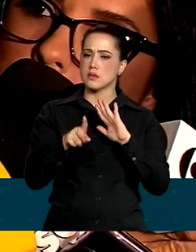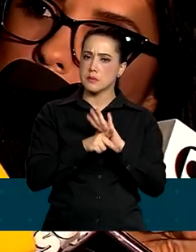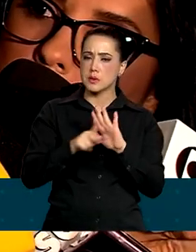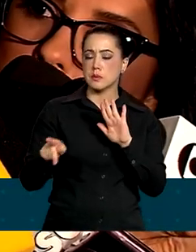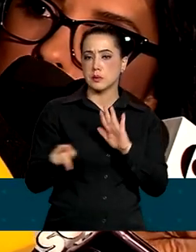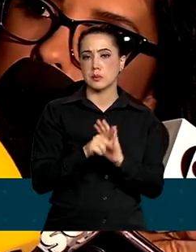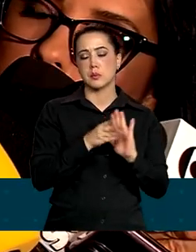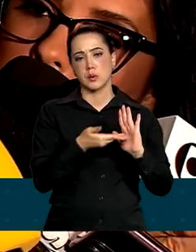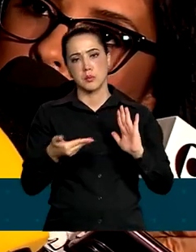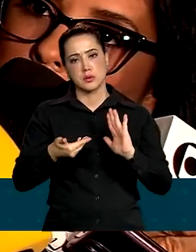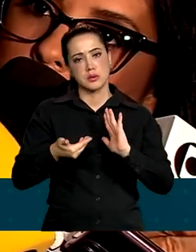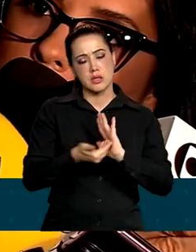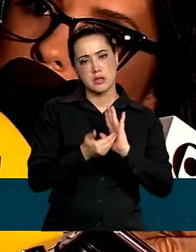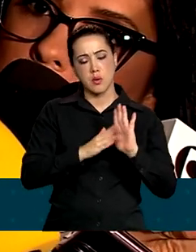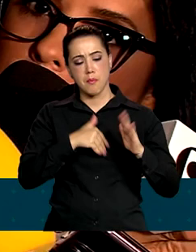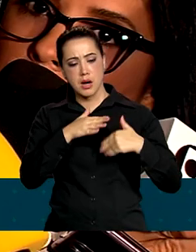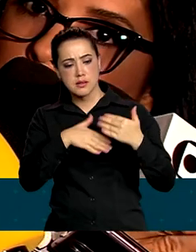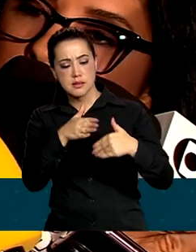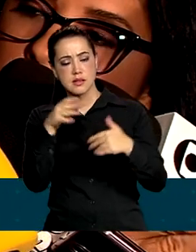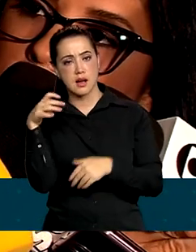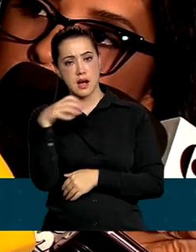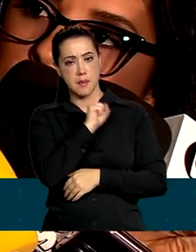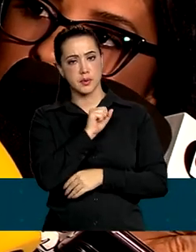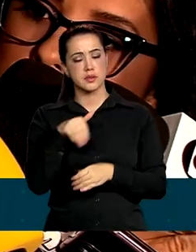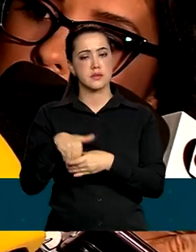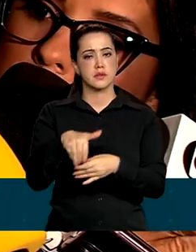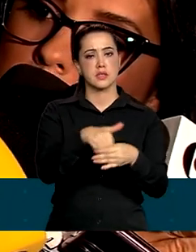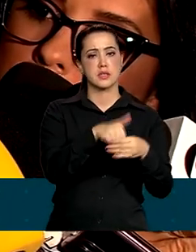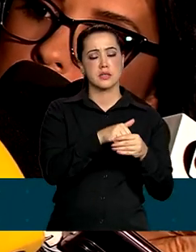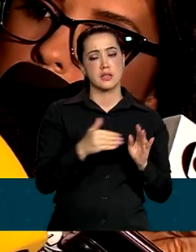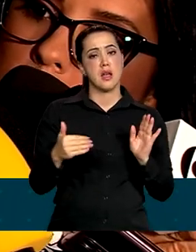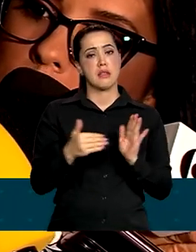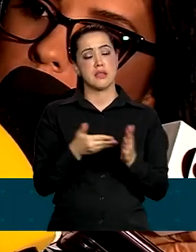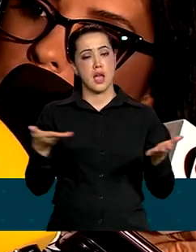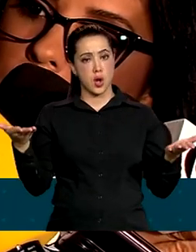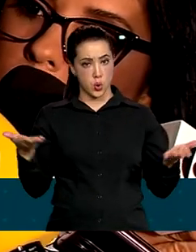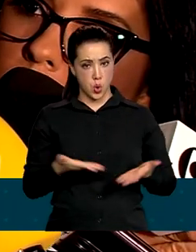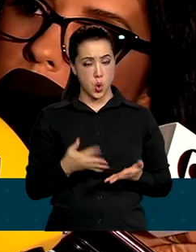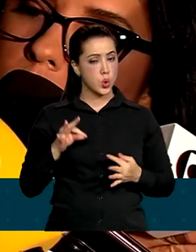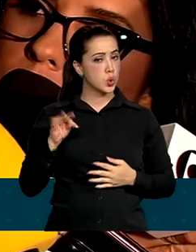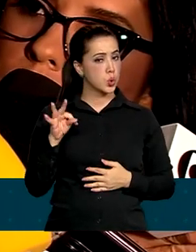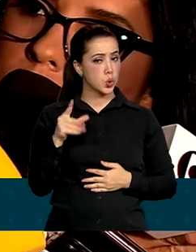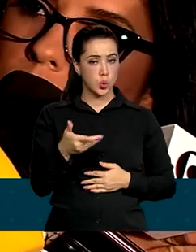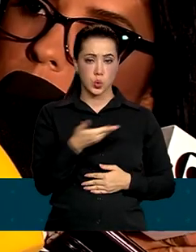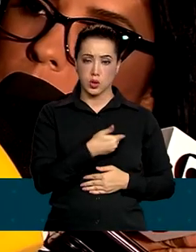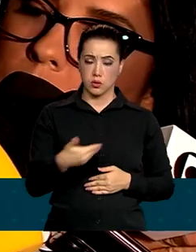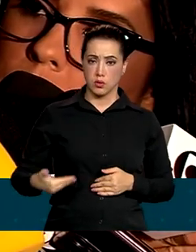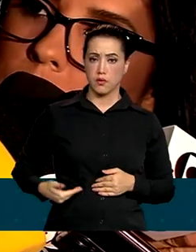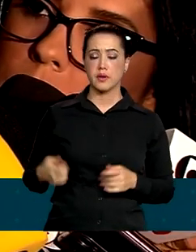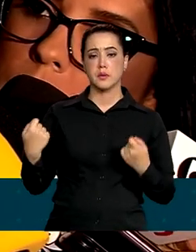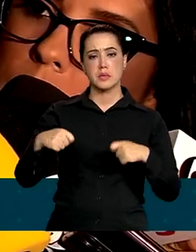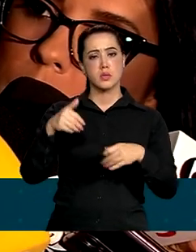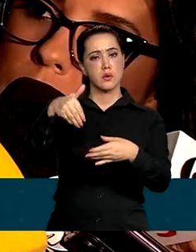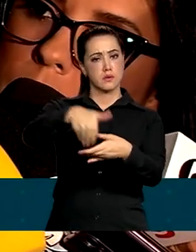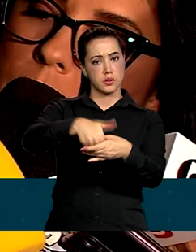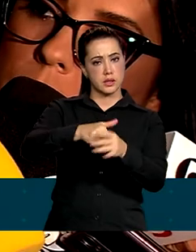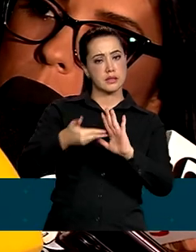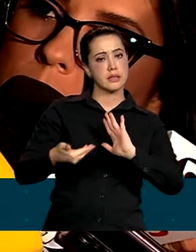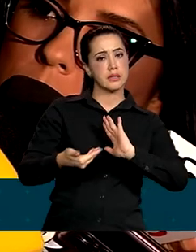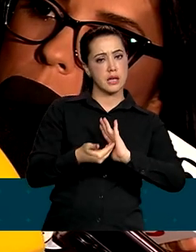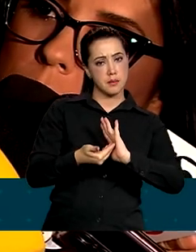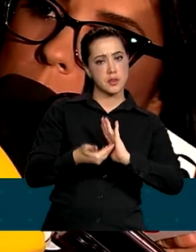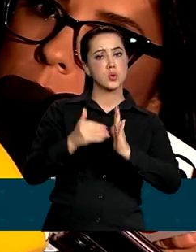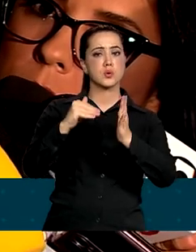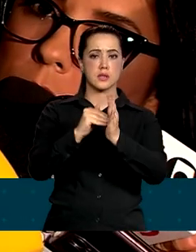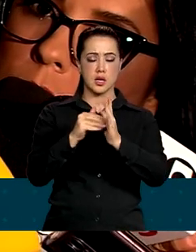na Câmara. Então, acelerando a votação das MPs, até este momento, tudo que o governo precisou votar na Câmara e no Senado